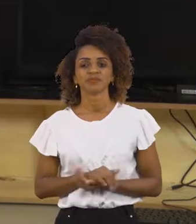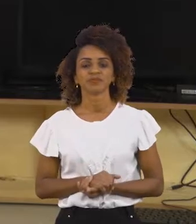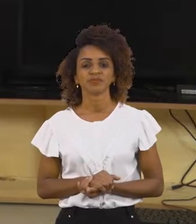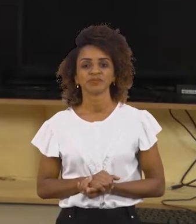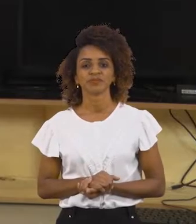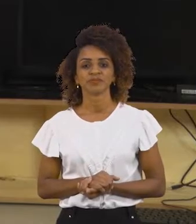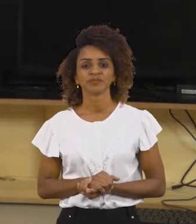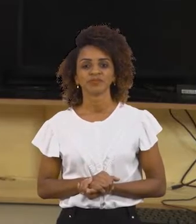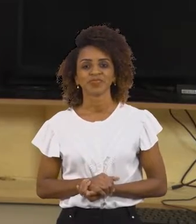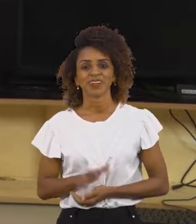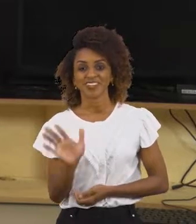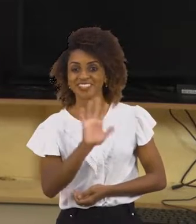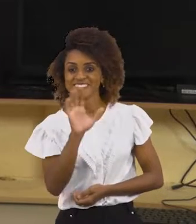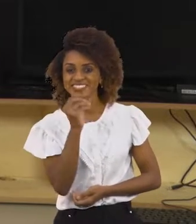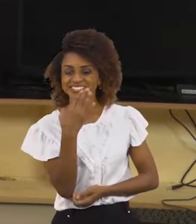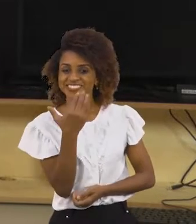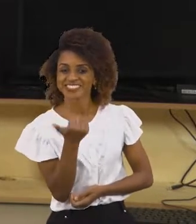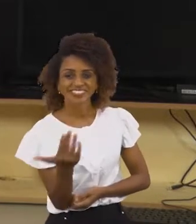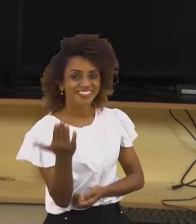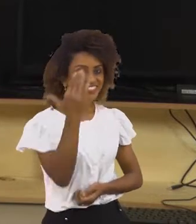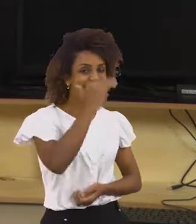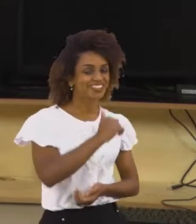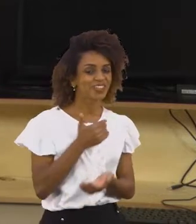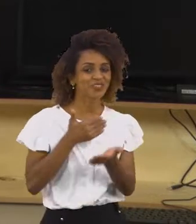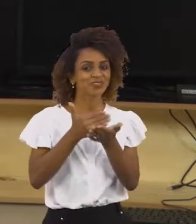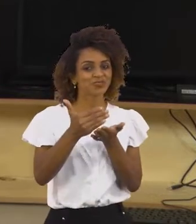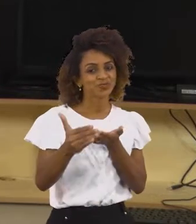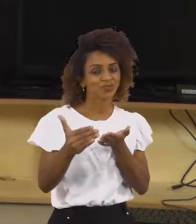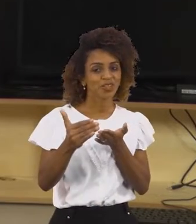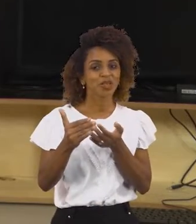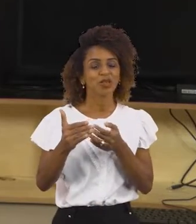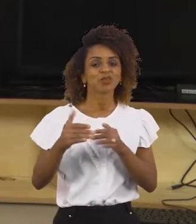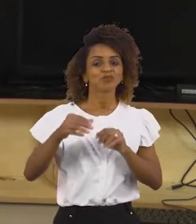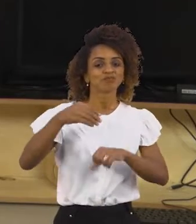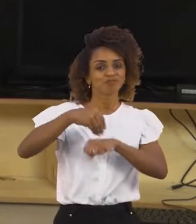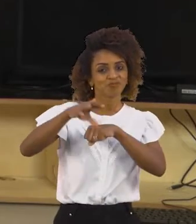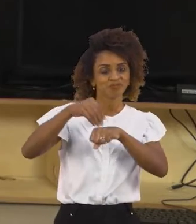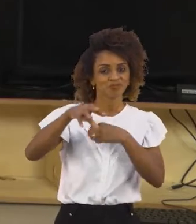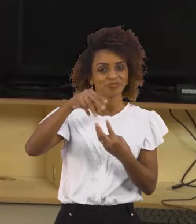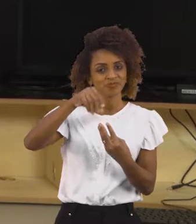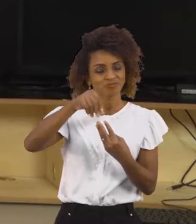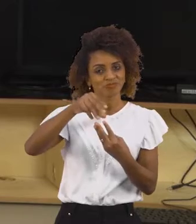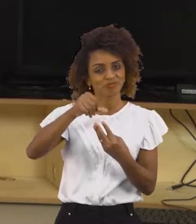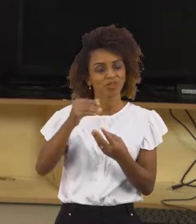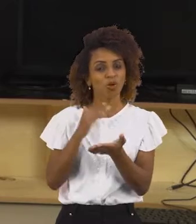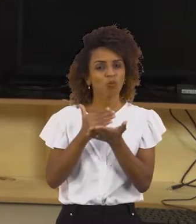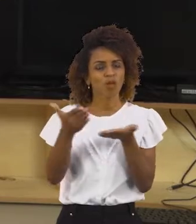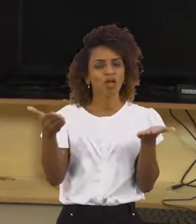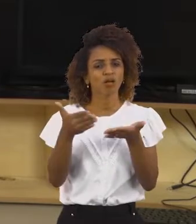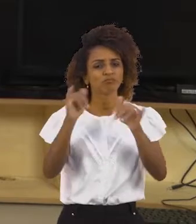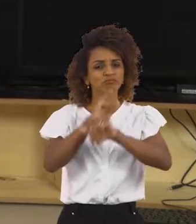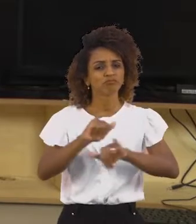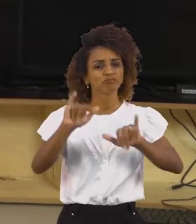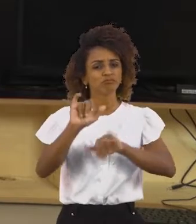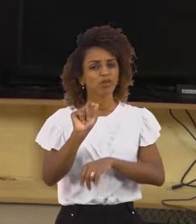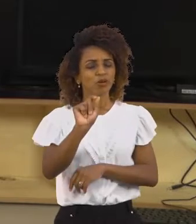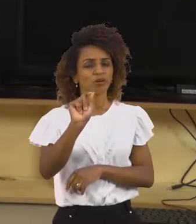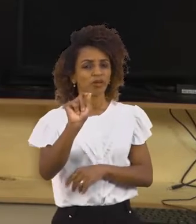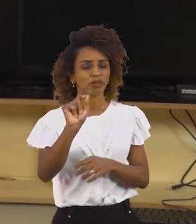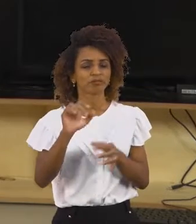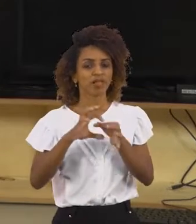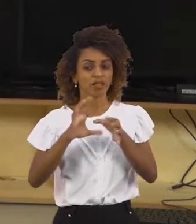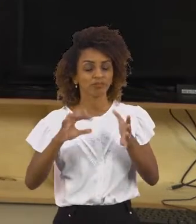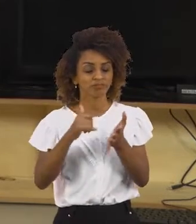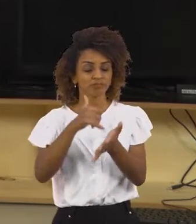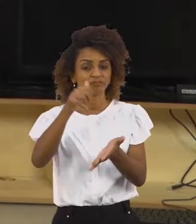Olá, tudo bem? Chega mais que está começando o boletim UFES. Iniciamos esta edição anunciando que estão